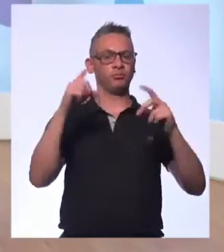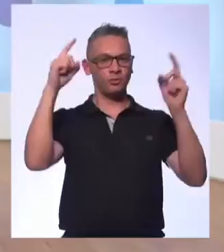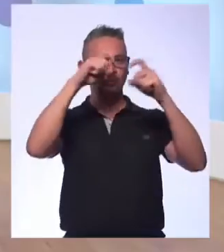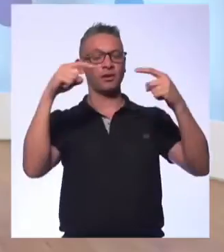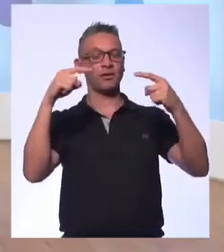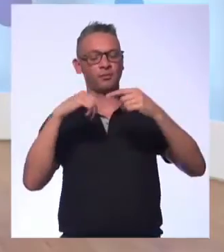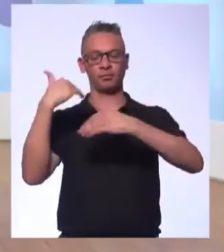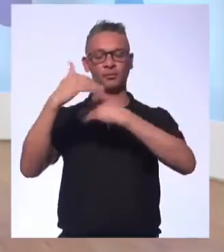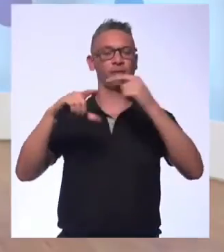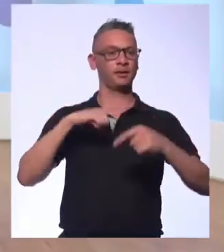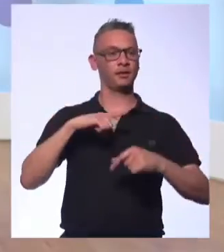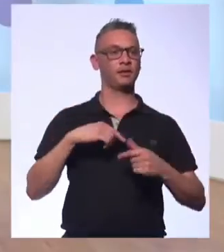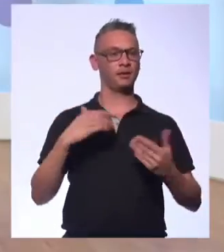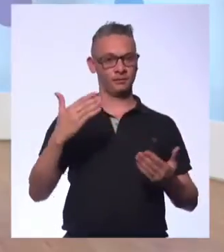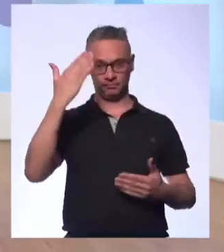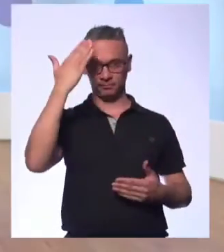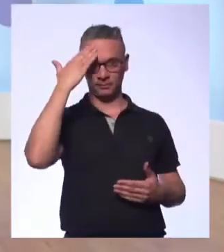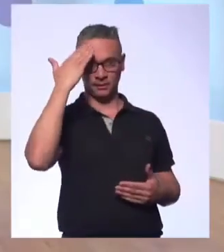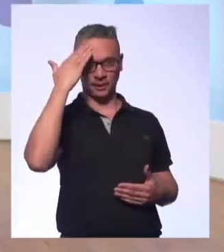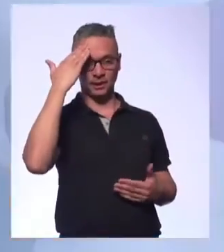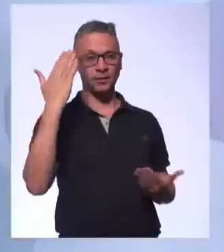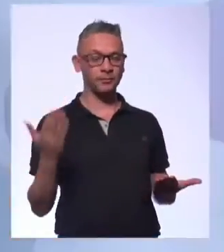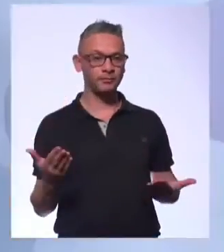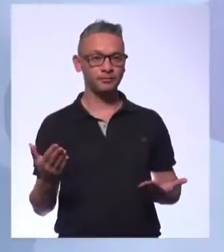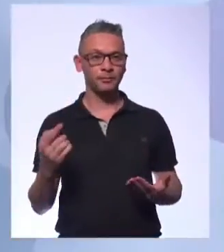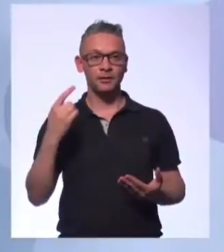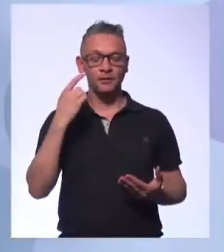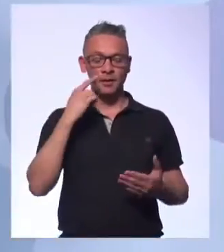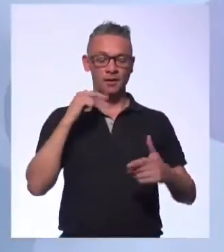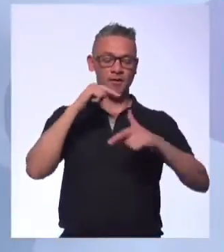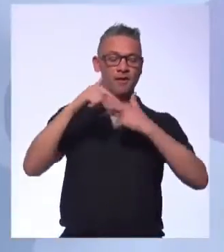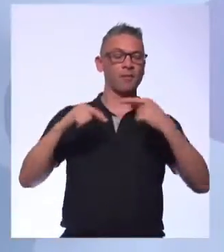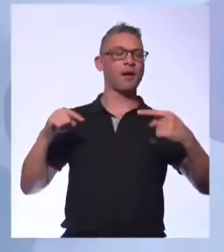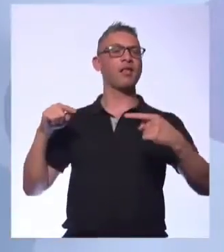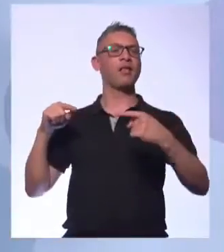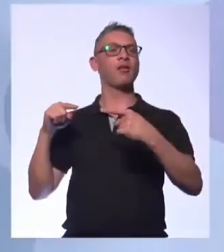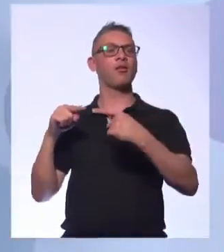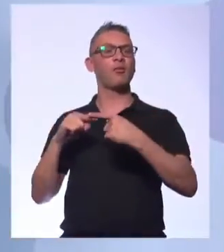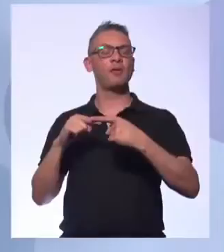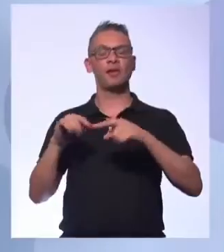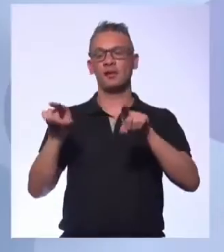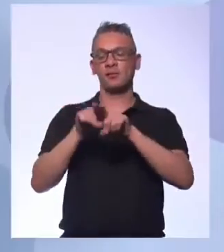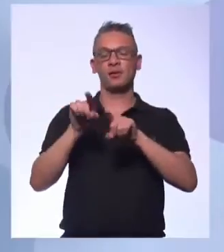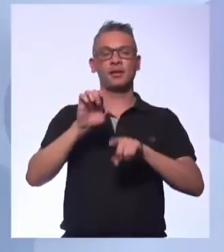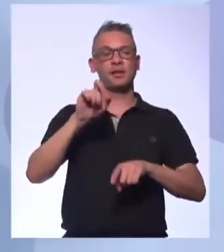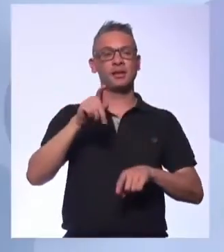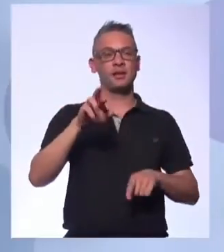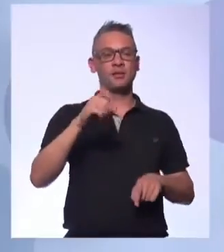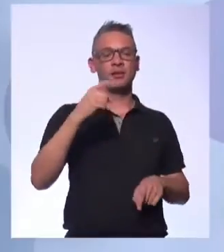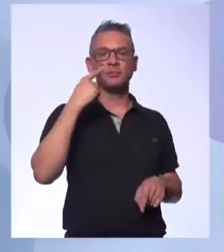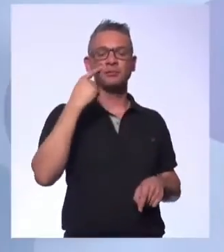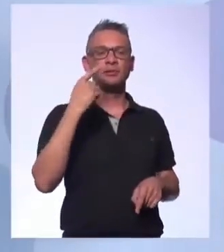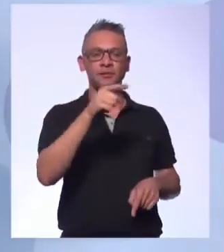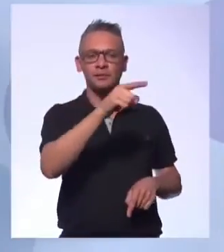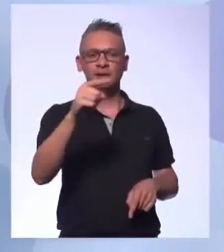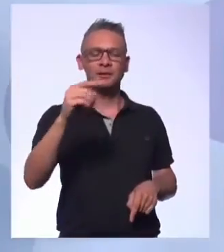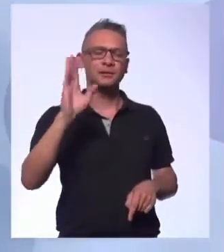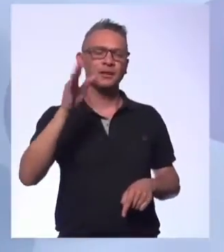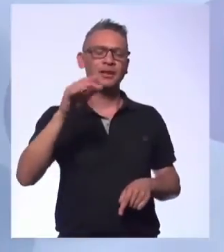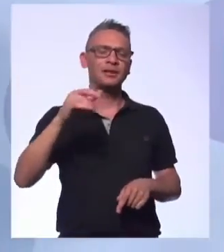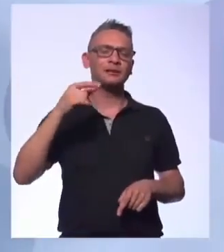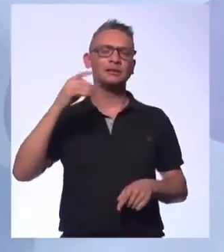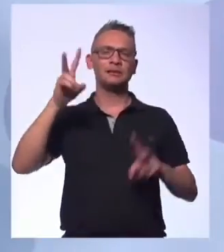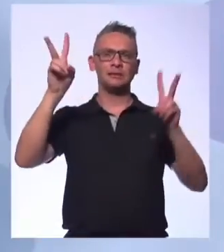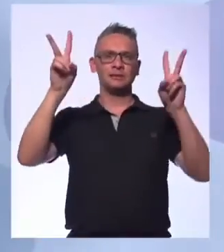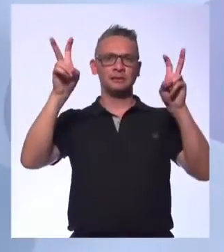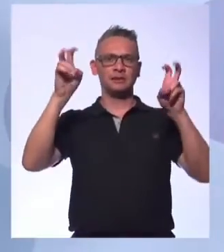que estão vindo por aí. Entendi. Perfeito? E quando a gente trabalha em cima dessa visão, daquilo que a gente tem, não sei se vocês já ouviram falar do